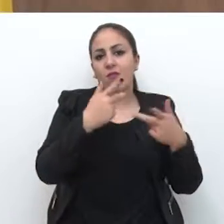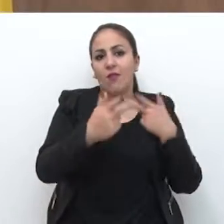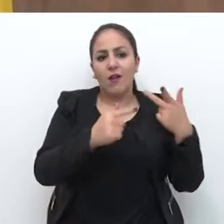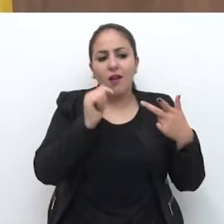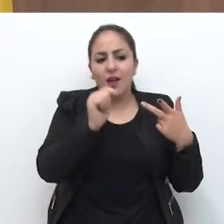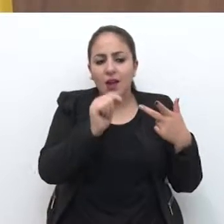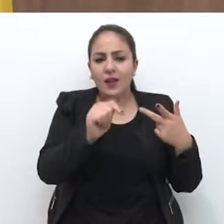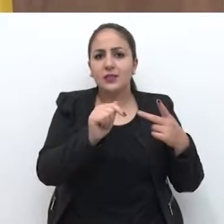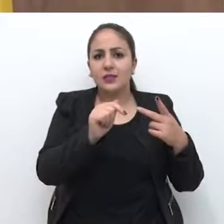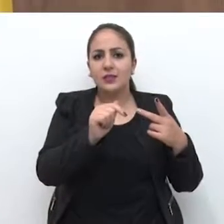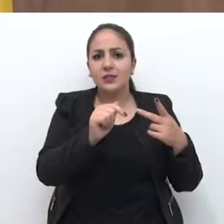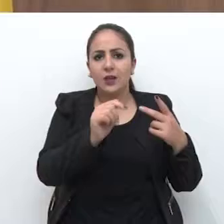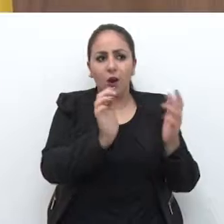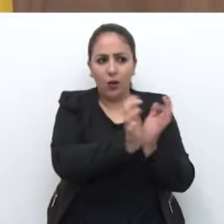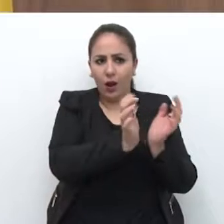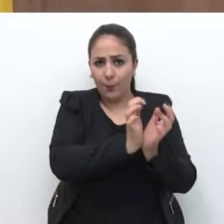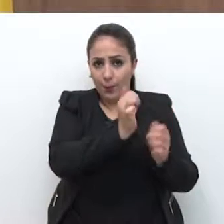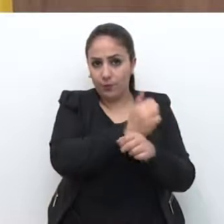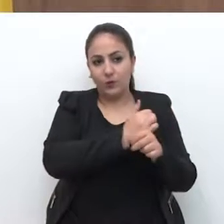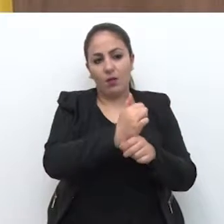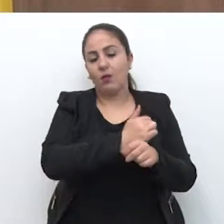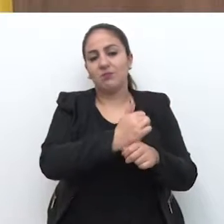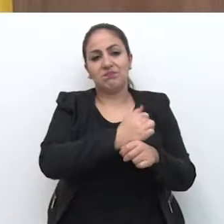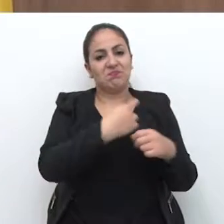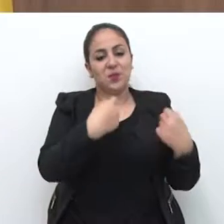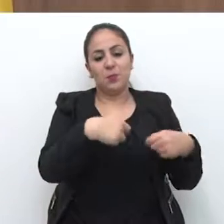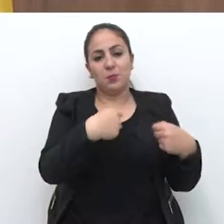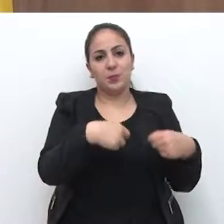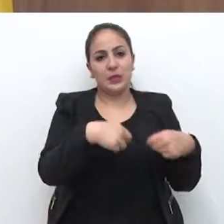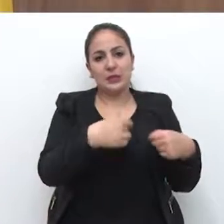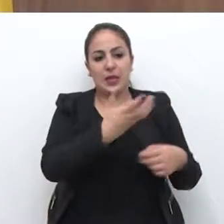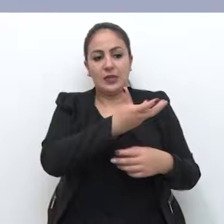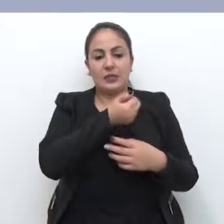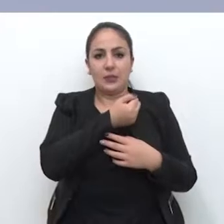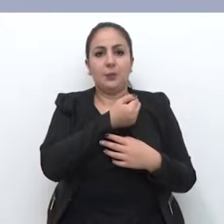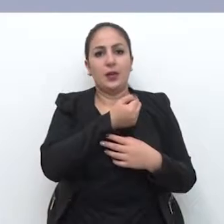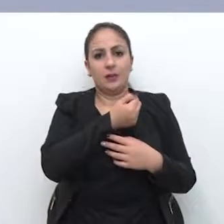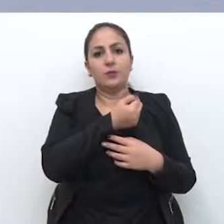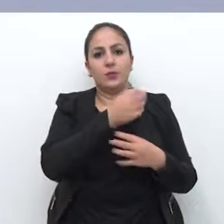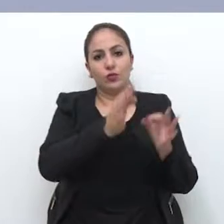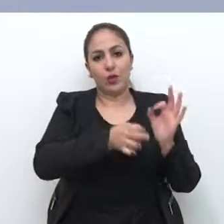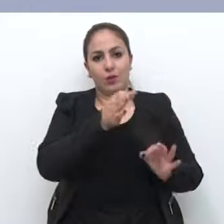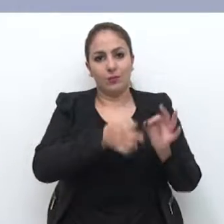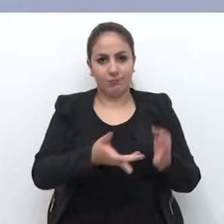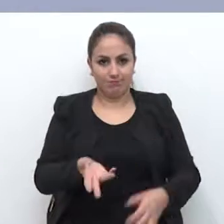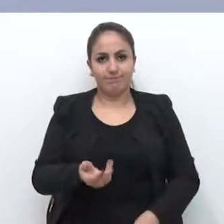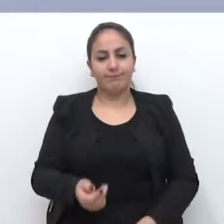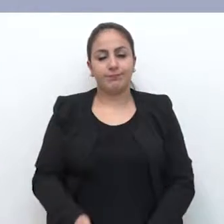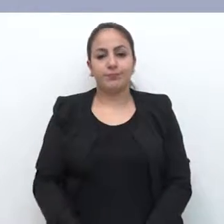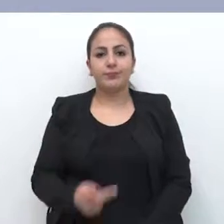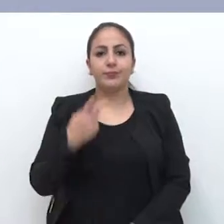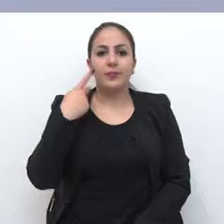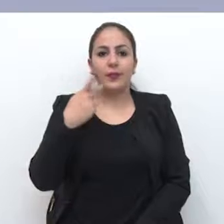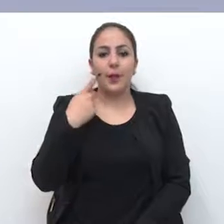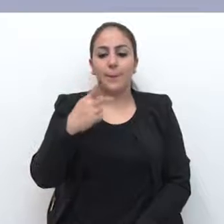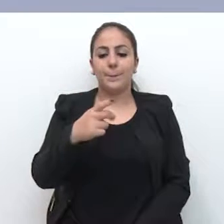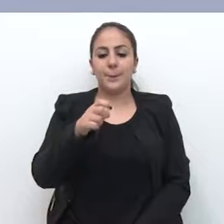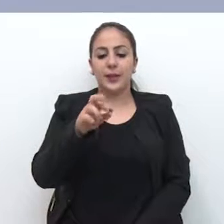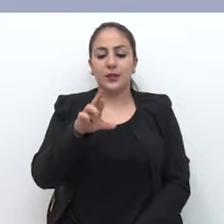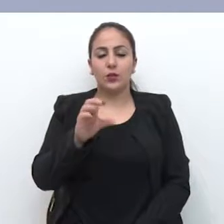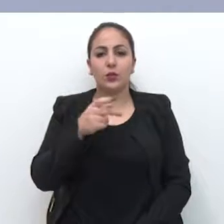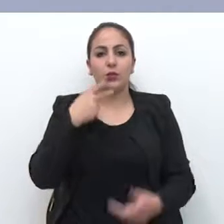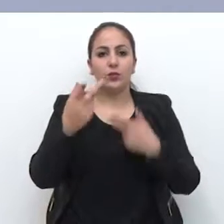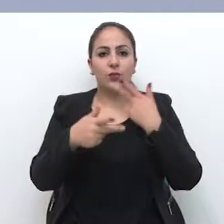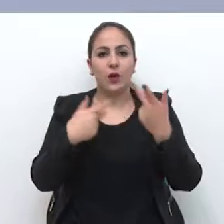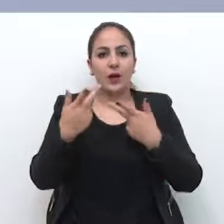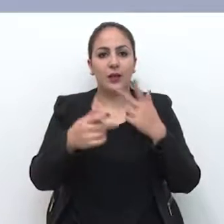colegas, esses profissionais, não fazem jus a esse direito. Vereador Pedro Danelli comenta a licitação para